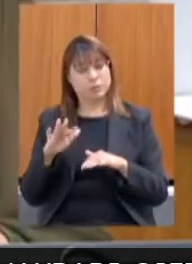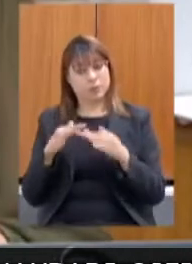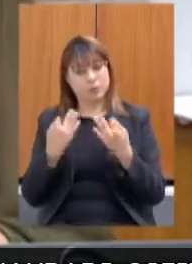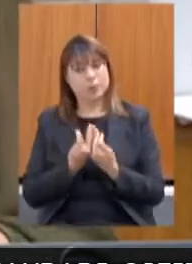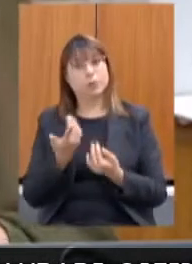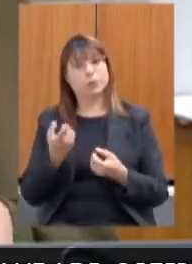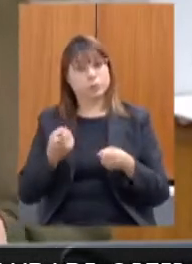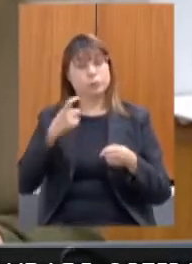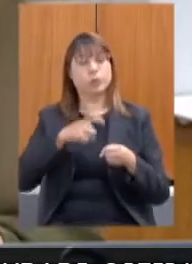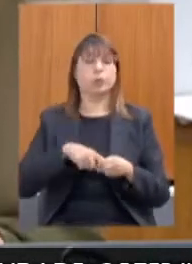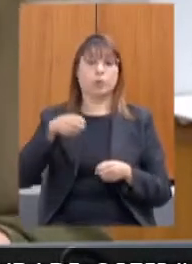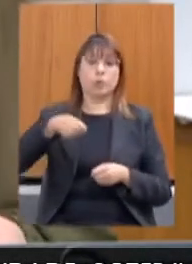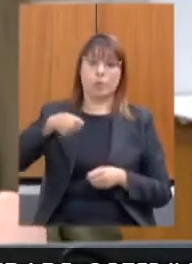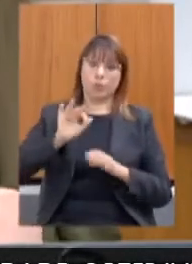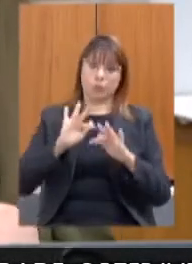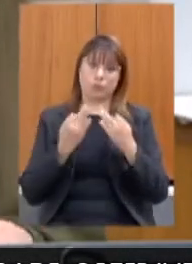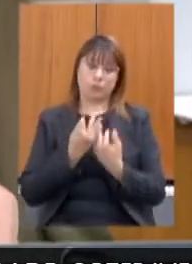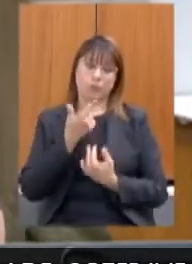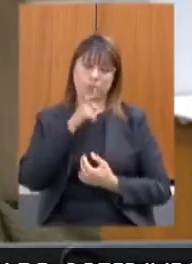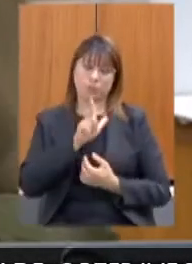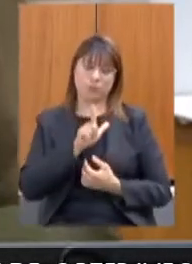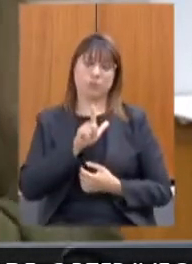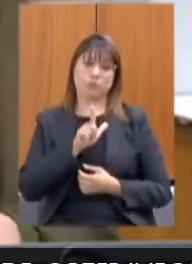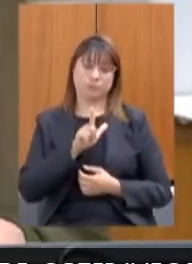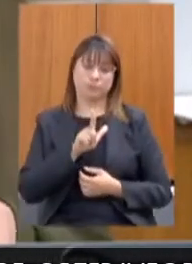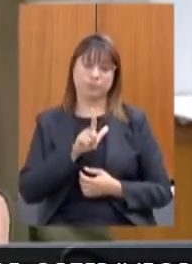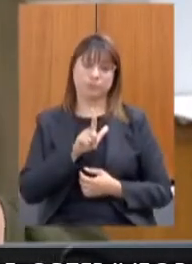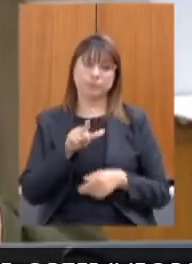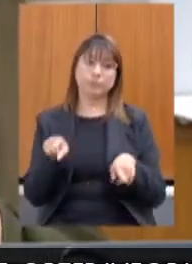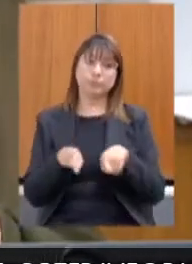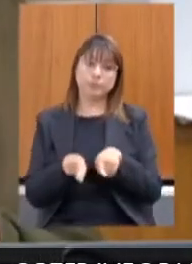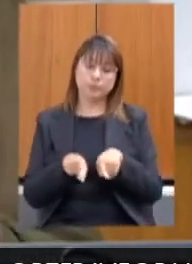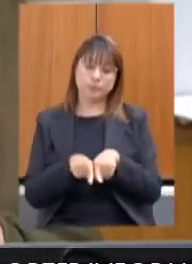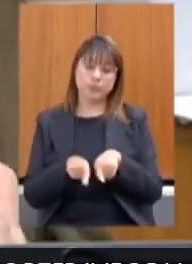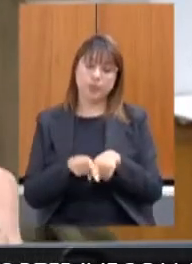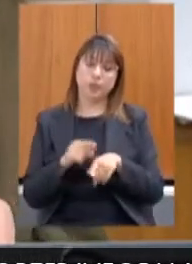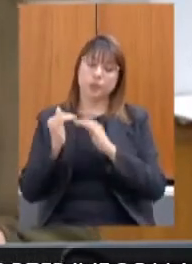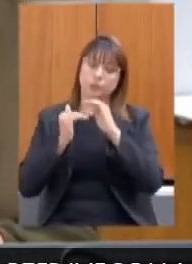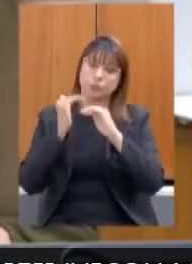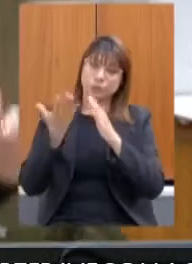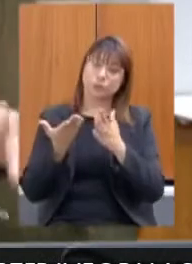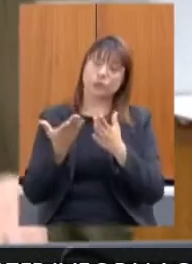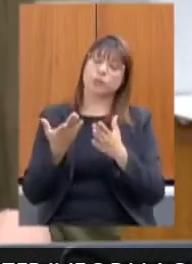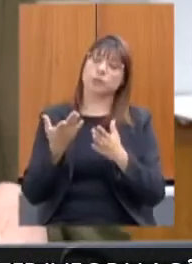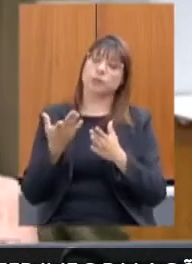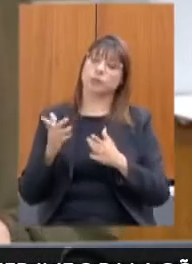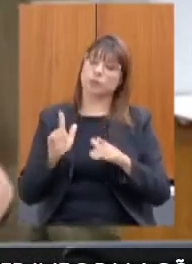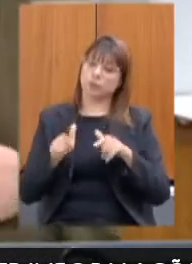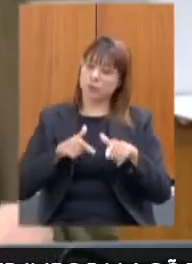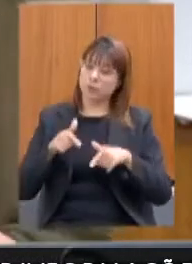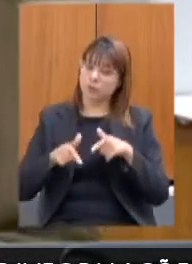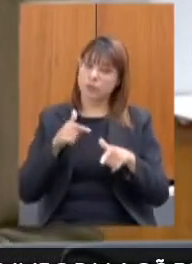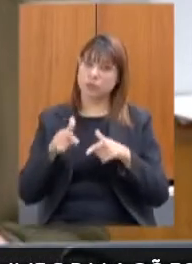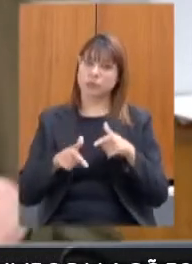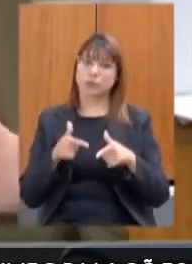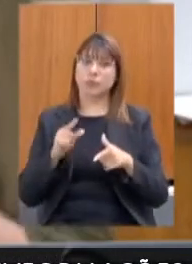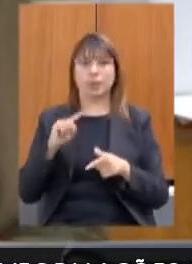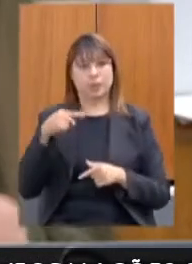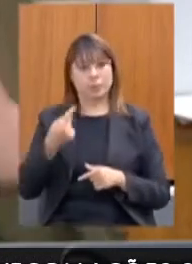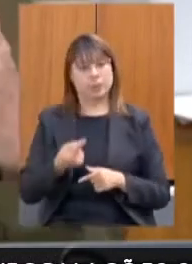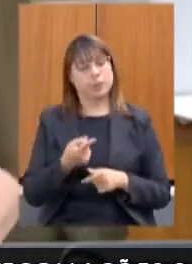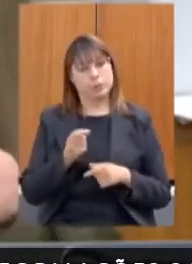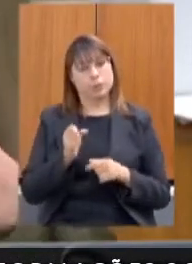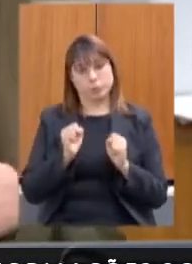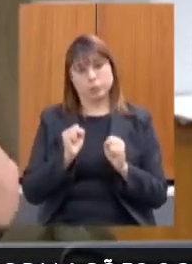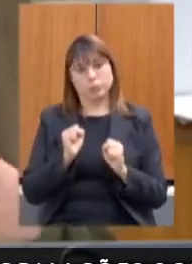recebimento do Bolsa Família. E também uma, nós também estamos desenvolvendo ações, que posteriormente eu posso